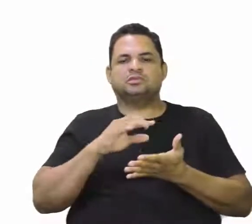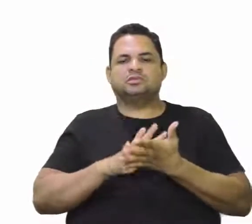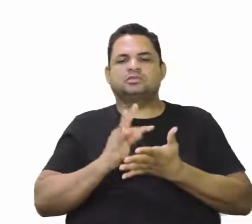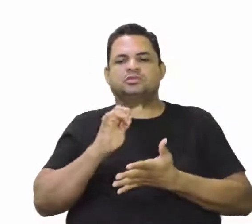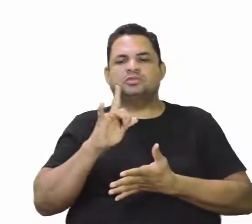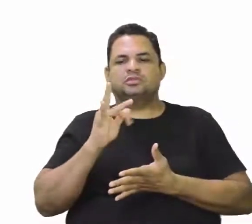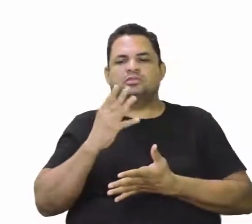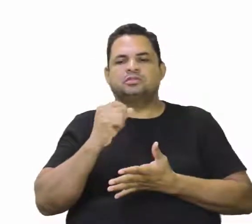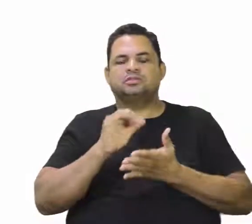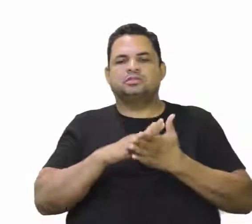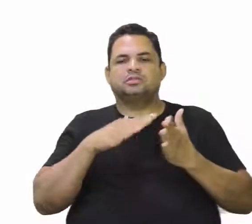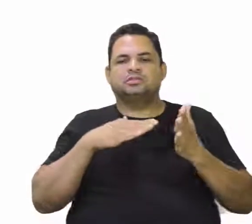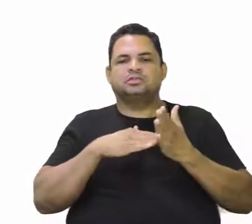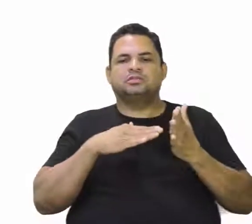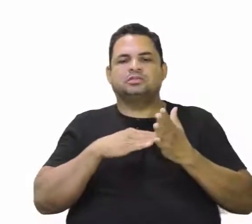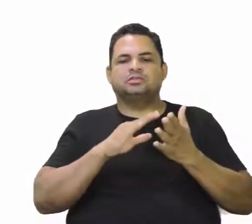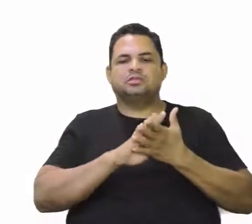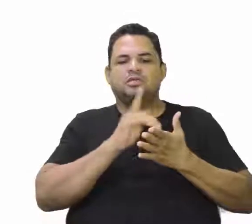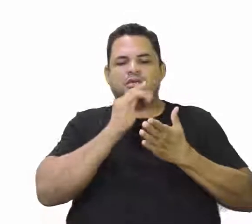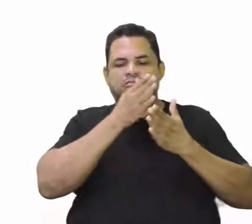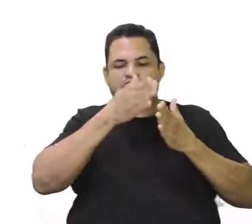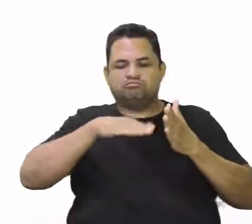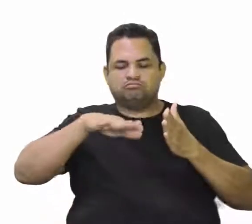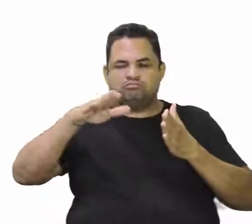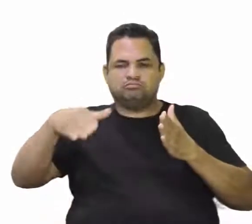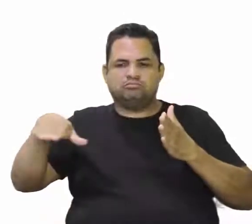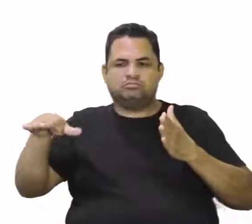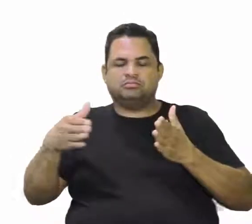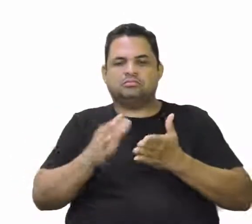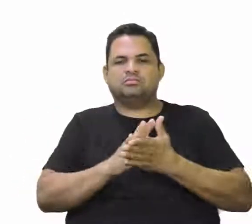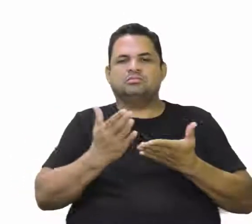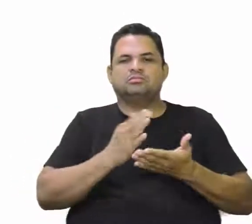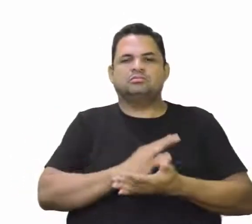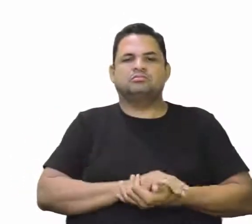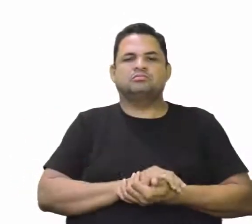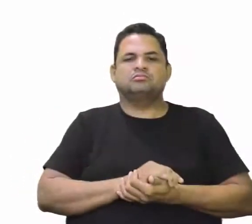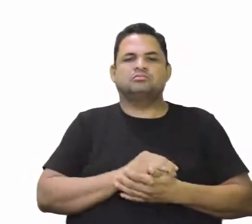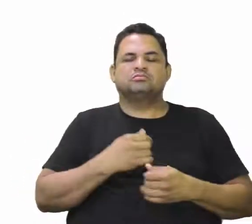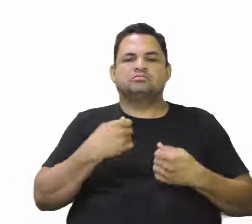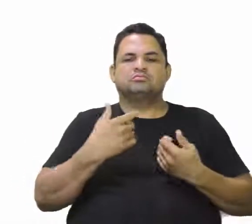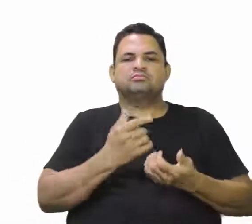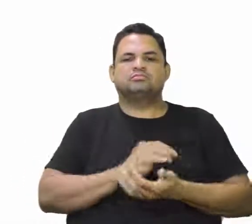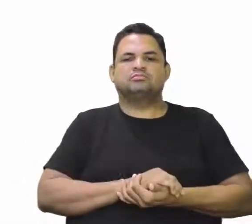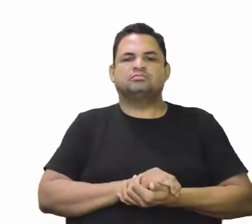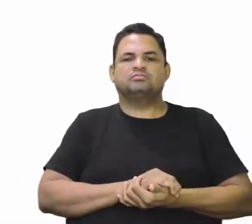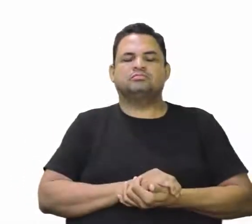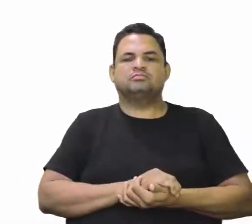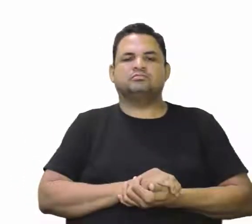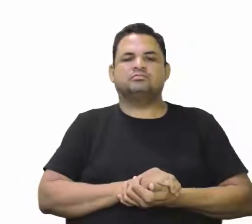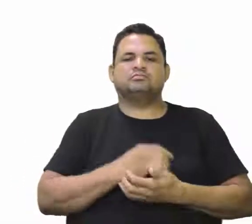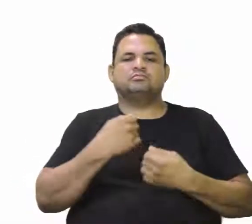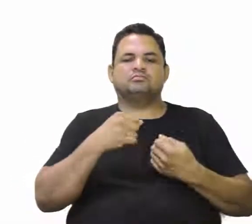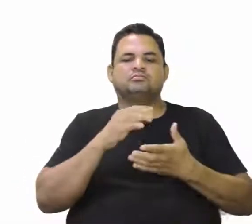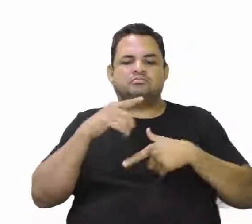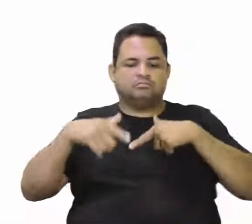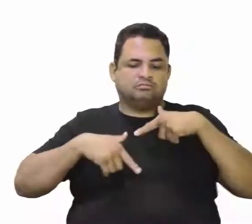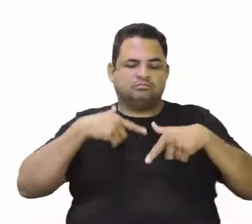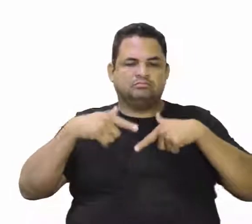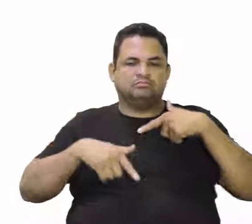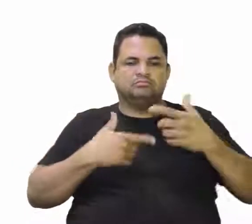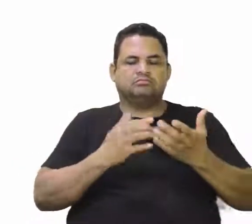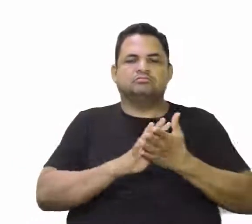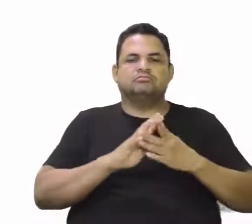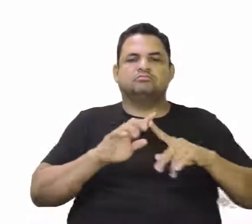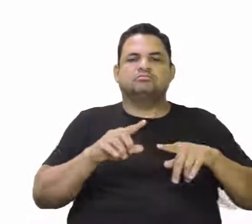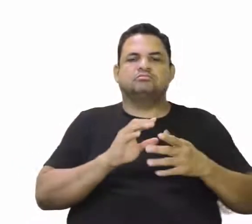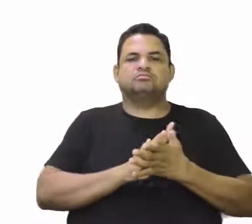até o litoral, até o oceano. Era uma área muito grande para os caras tomarem conta. E eles tinham que produzir. Só